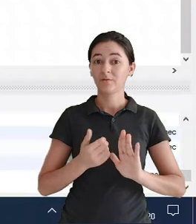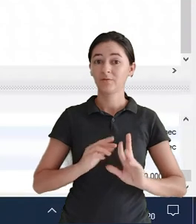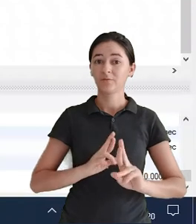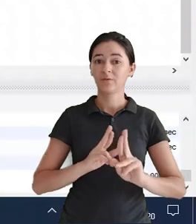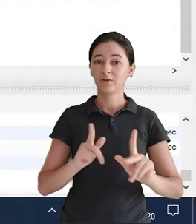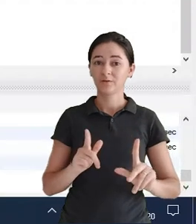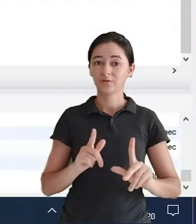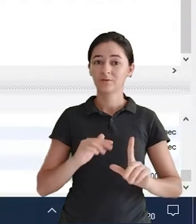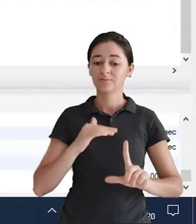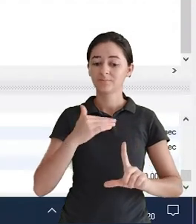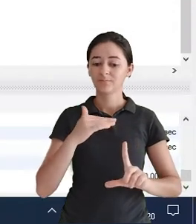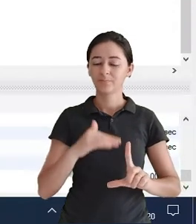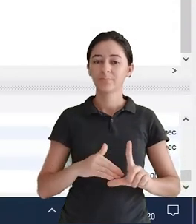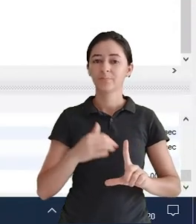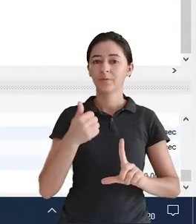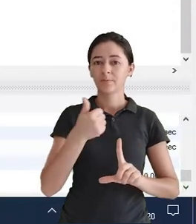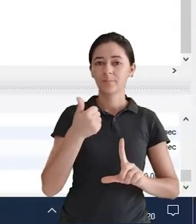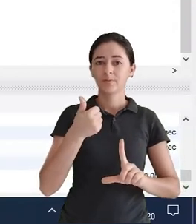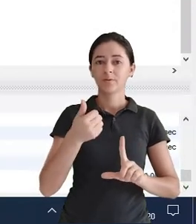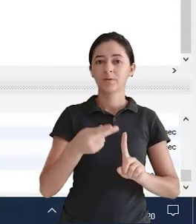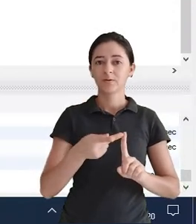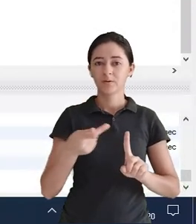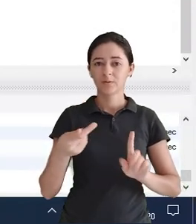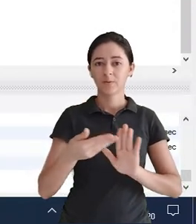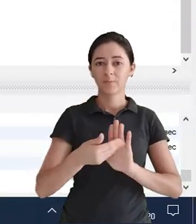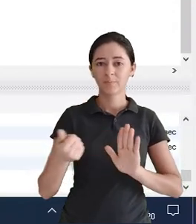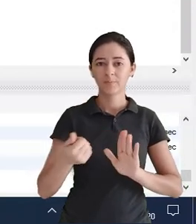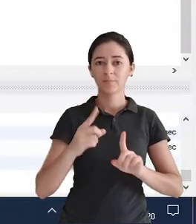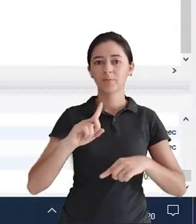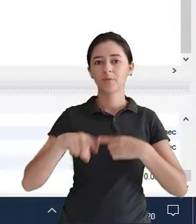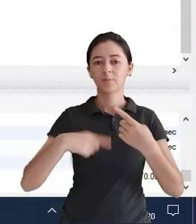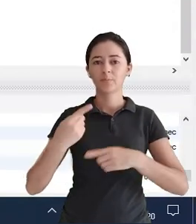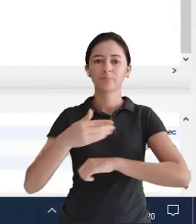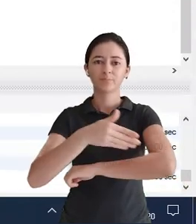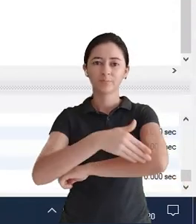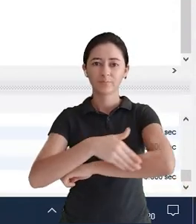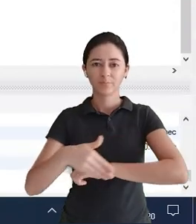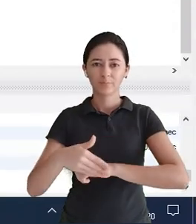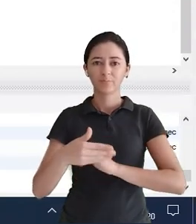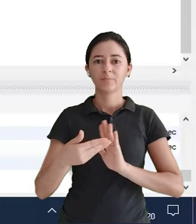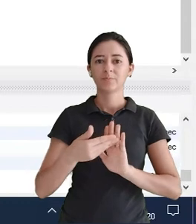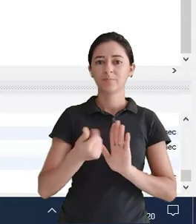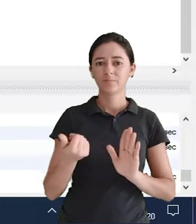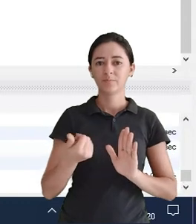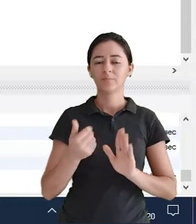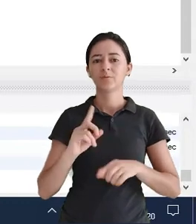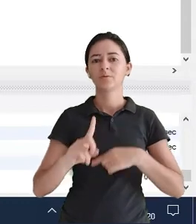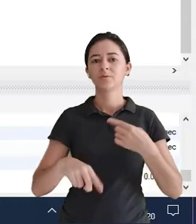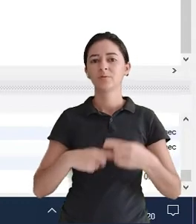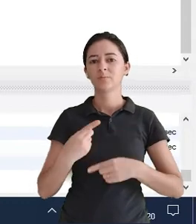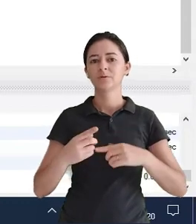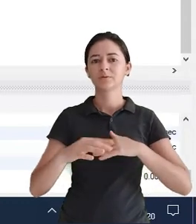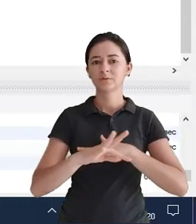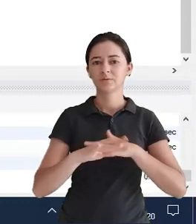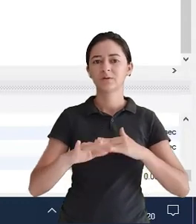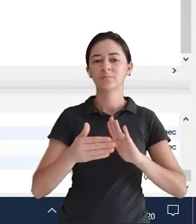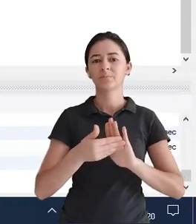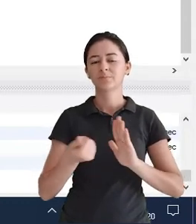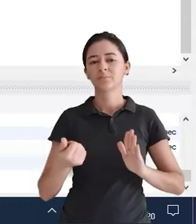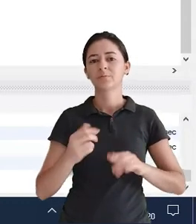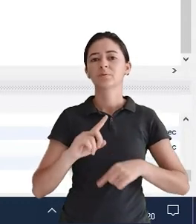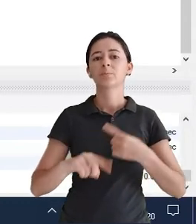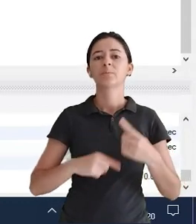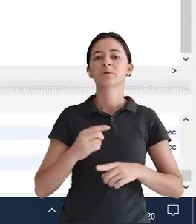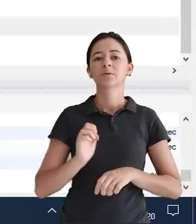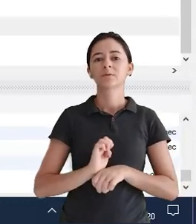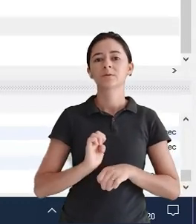Primeiro eu vou apagar Cliente Depois endereço Aí sim eu apago cidade Estado